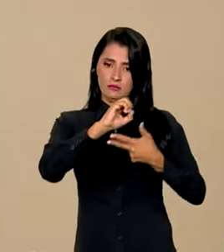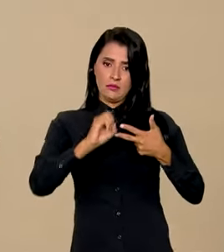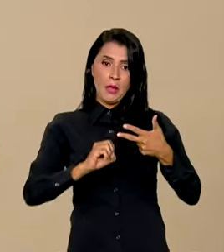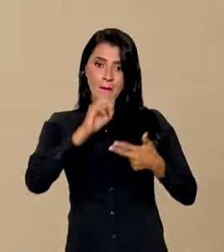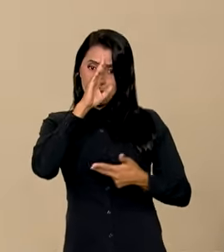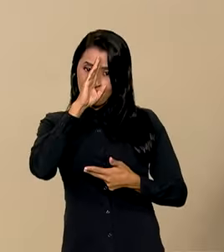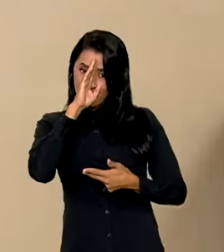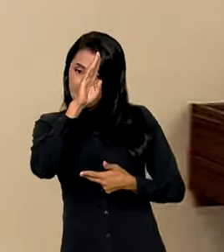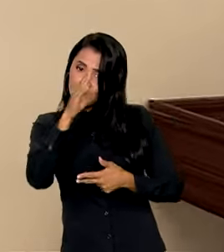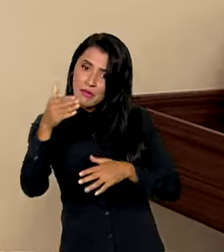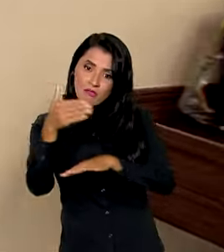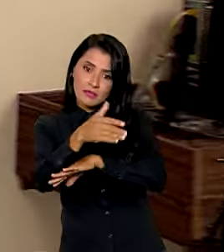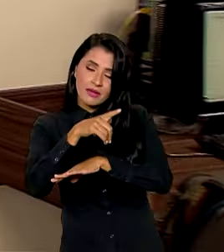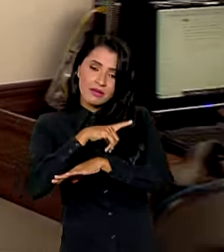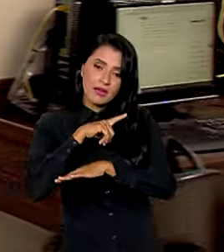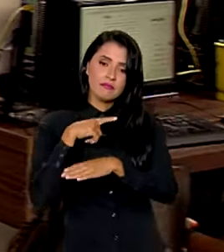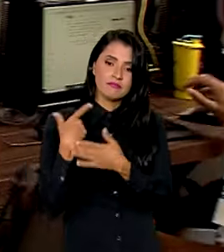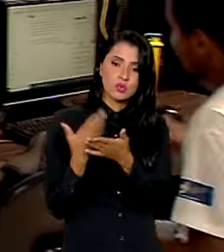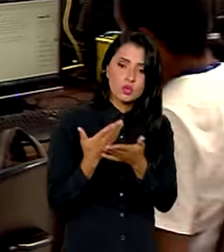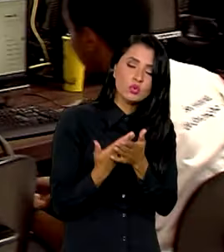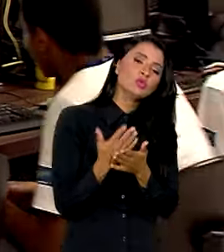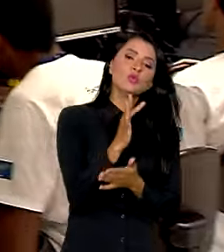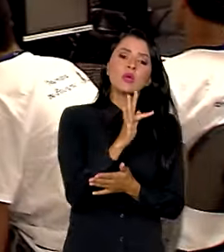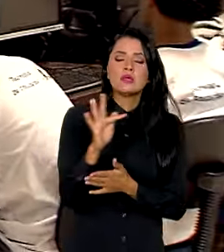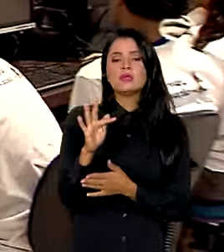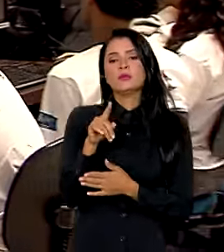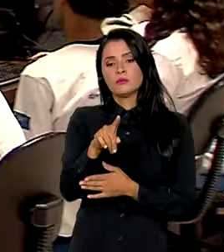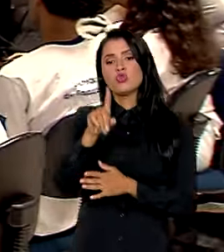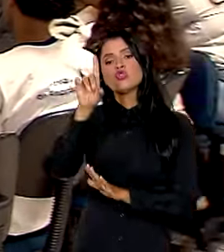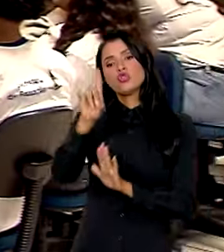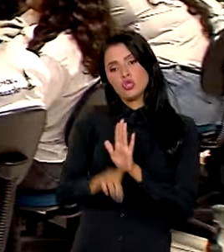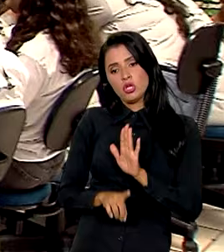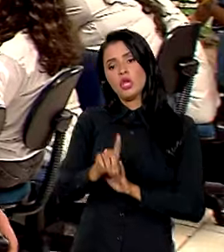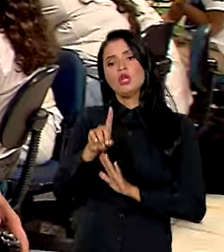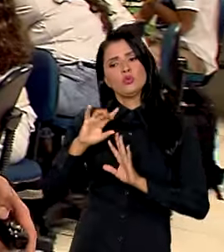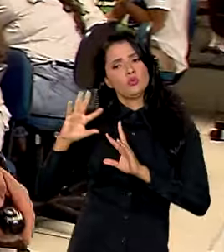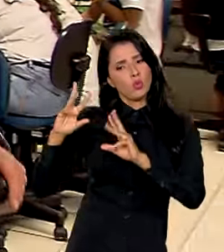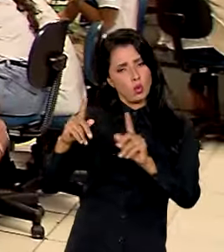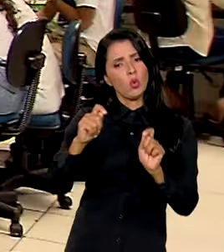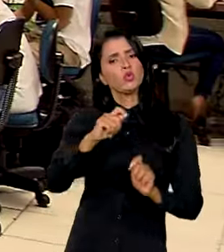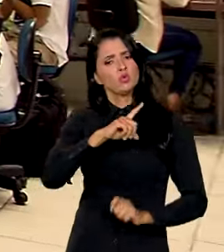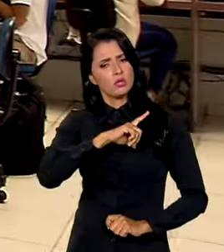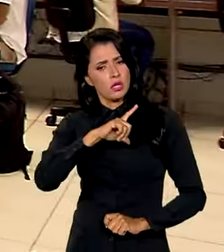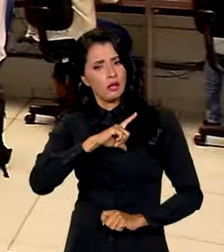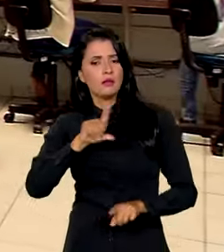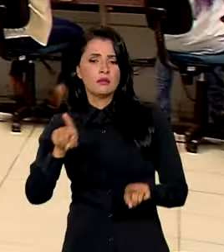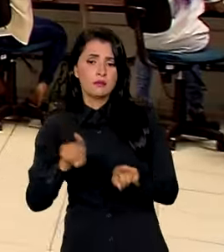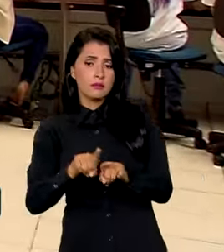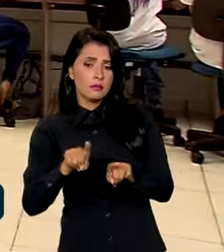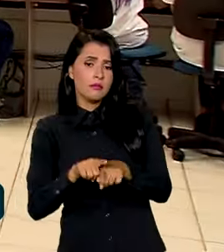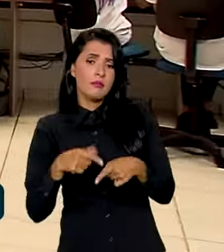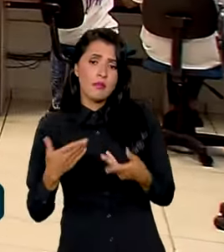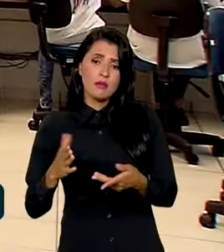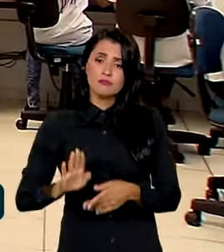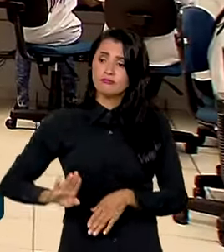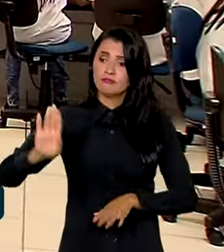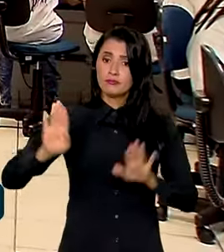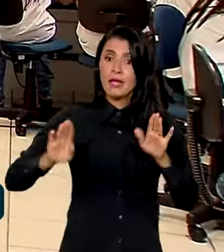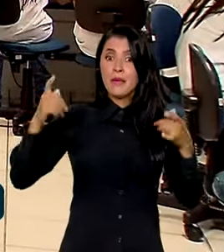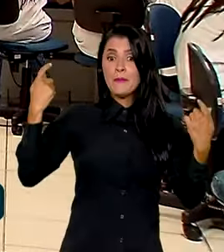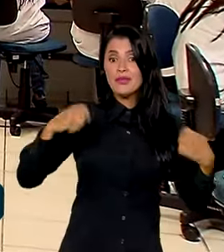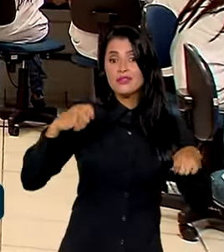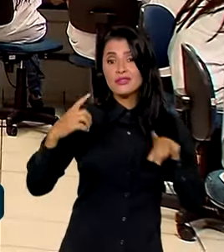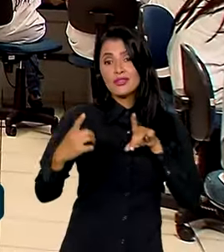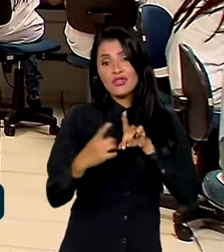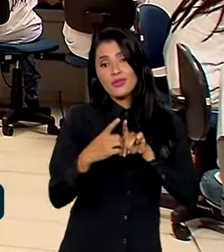principal porta de entrada para a educação superior no país. Um direito que vale para todos, inclusive os candidatos que precisam